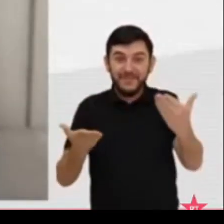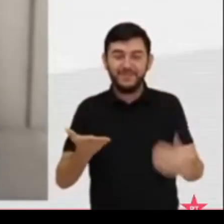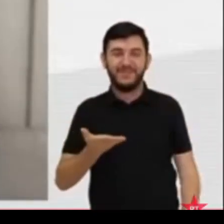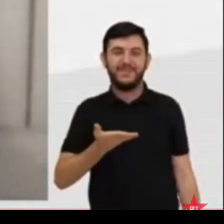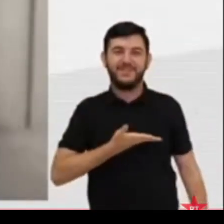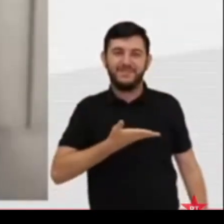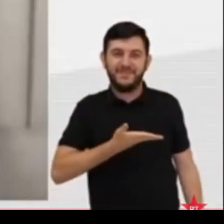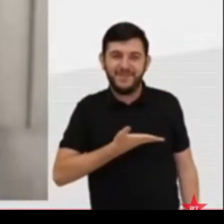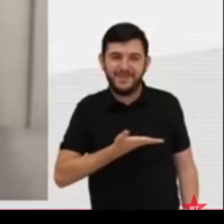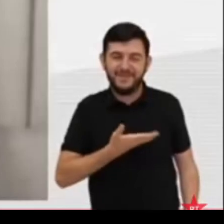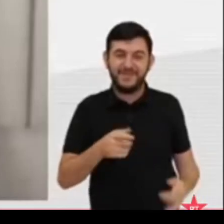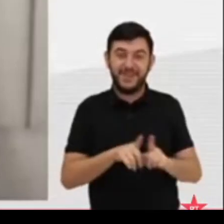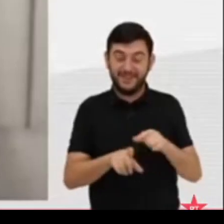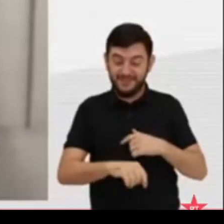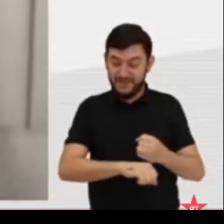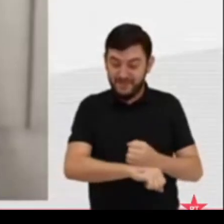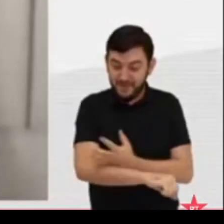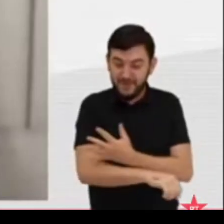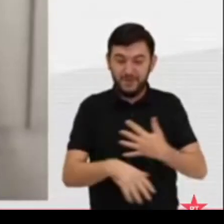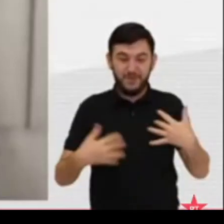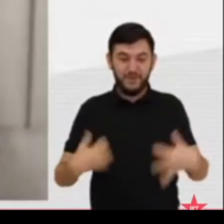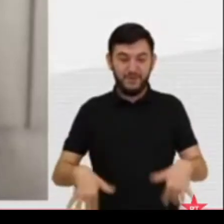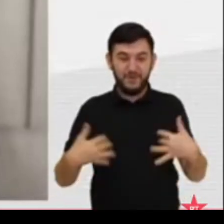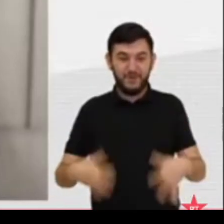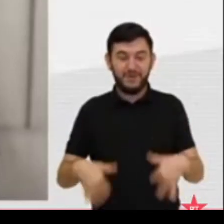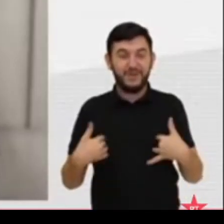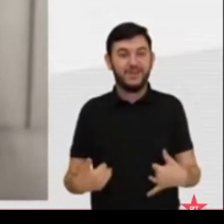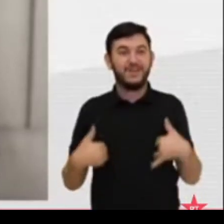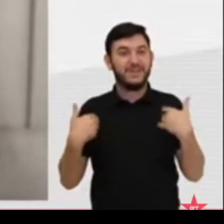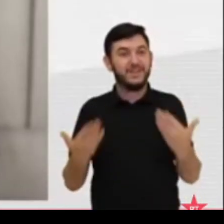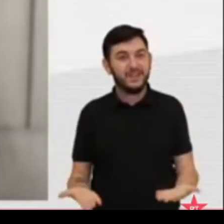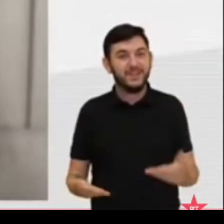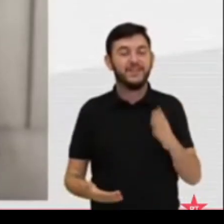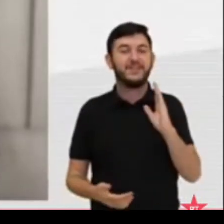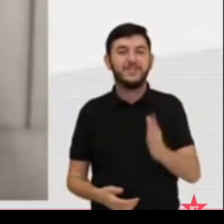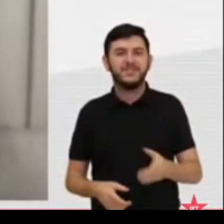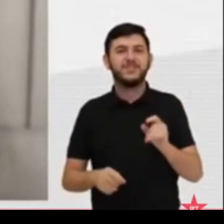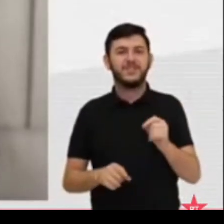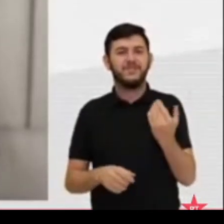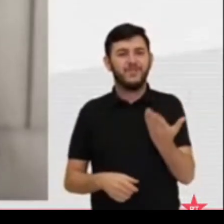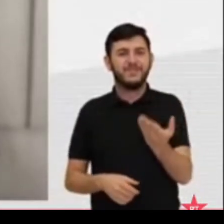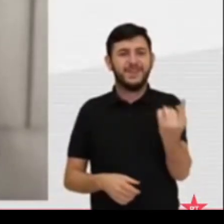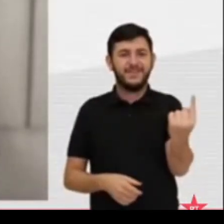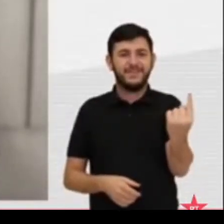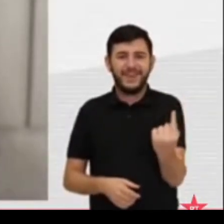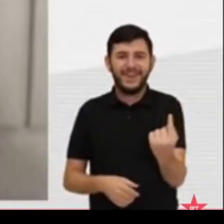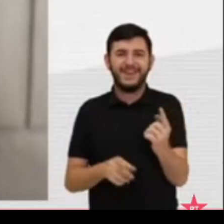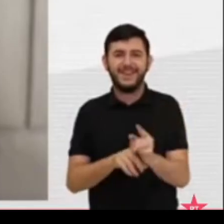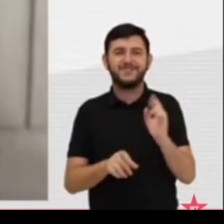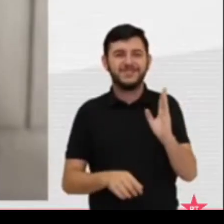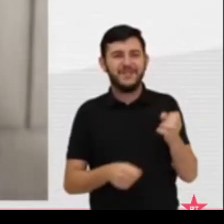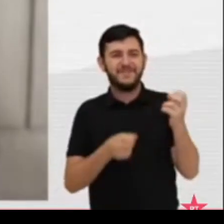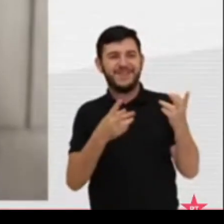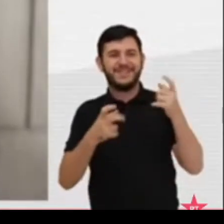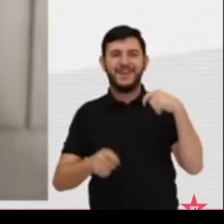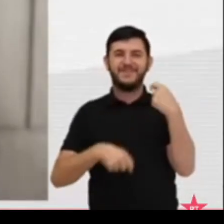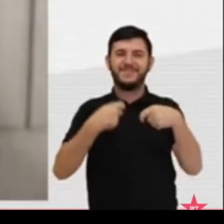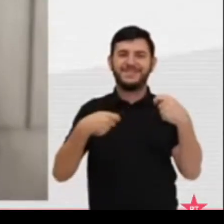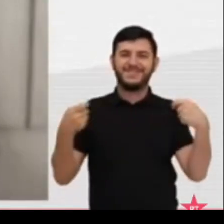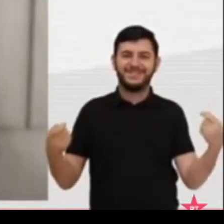teus sinais. Tu vens e eu já escuto os teus sinais. Muito obrigado, de verdade.